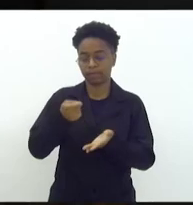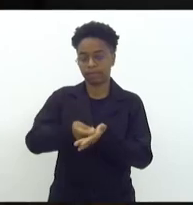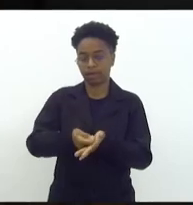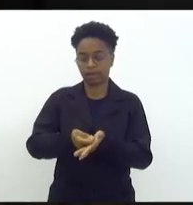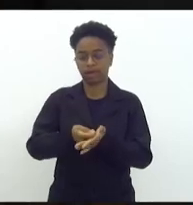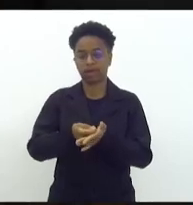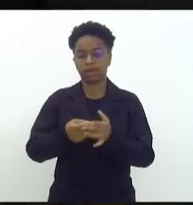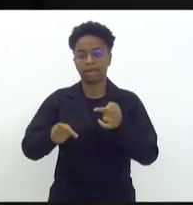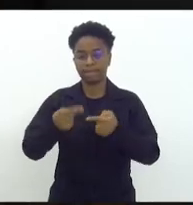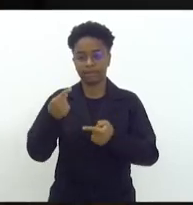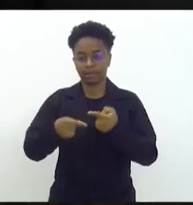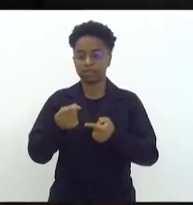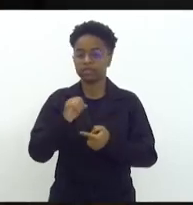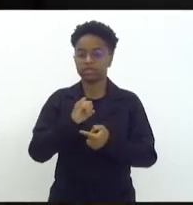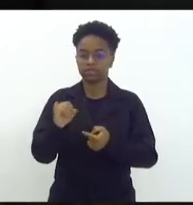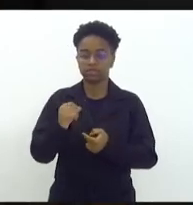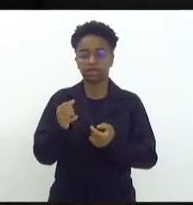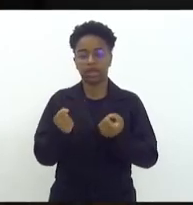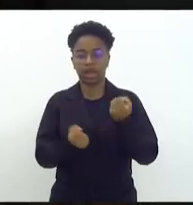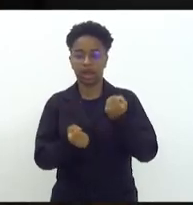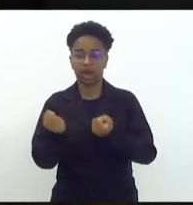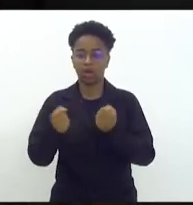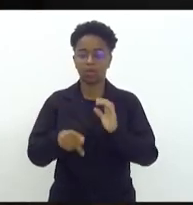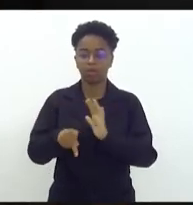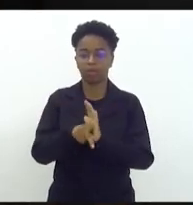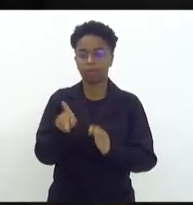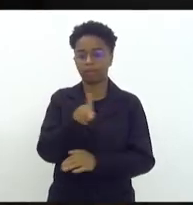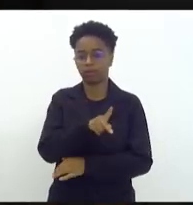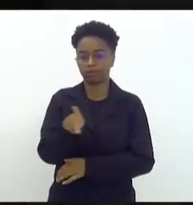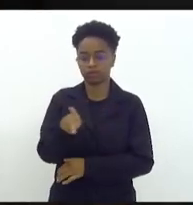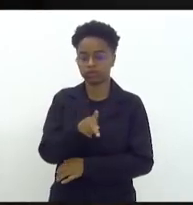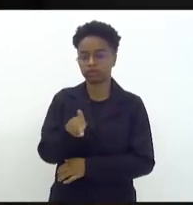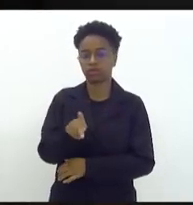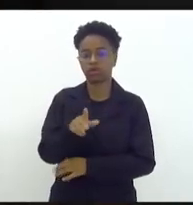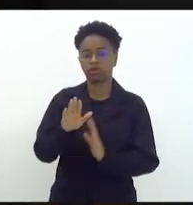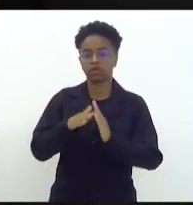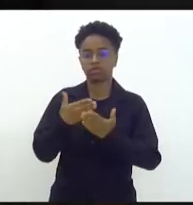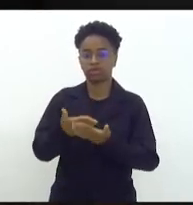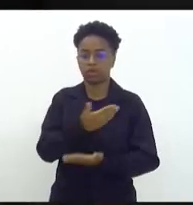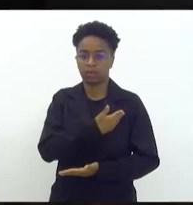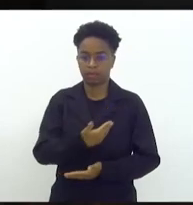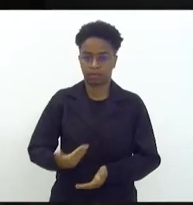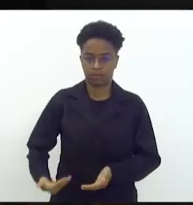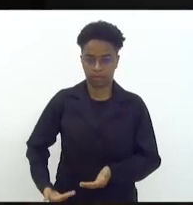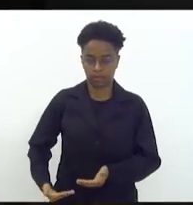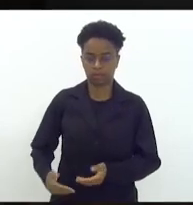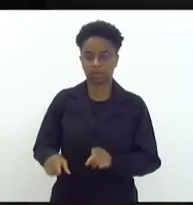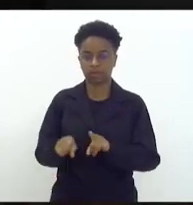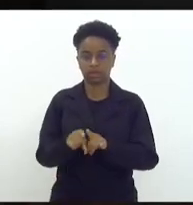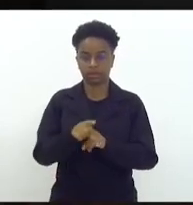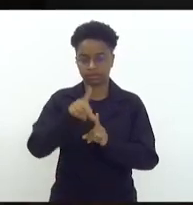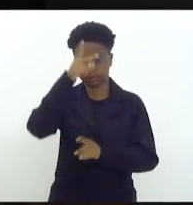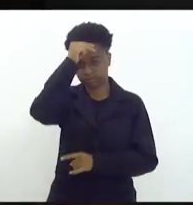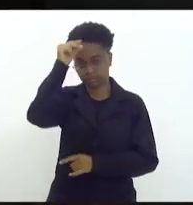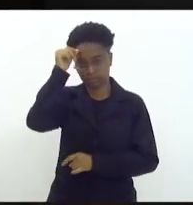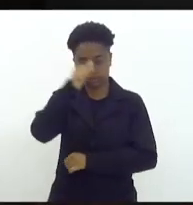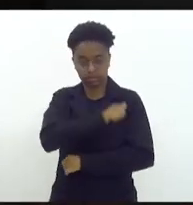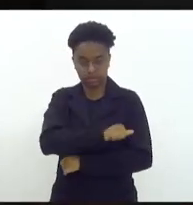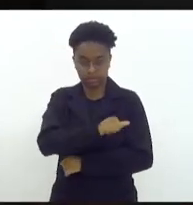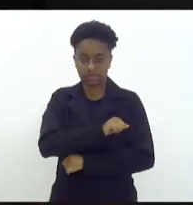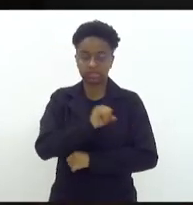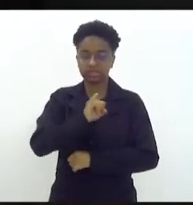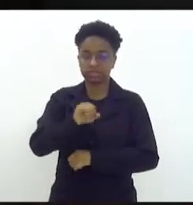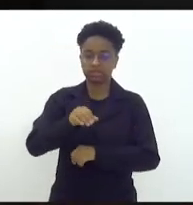veículos conduzidos por professores da rede pública estadual e municipal de ensino, no deslocamento para a escola,